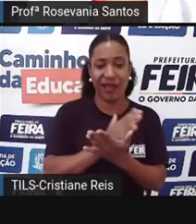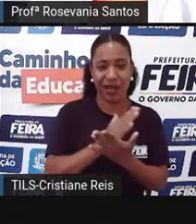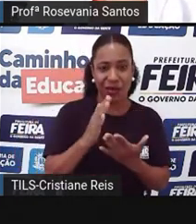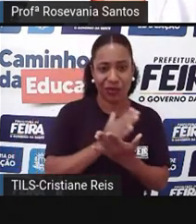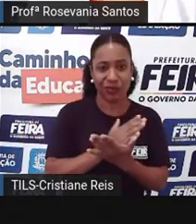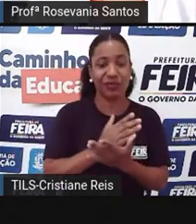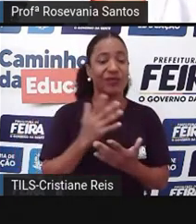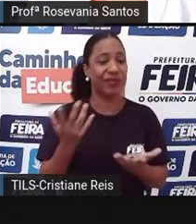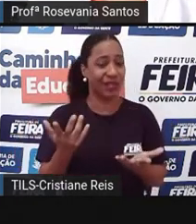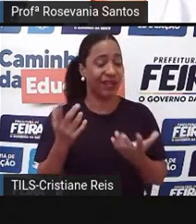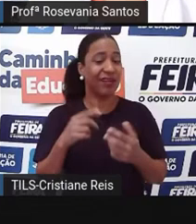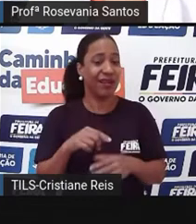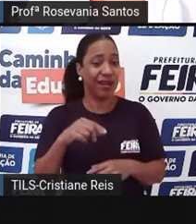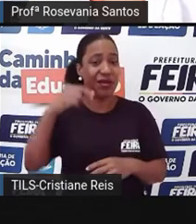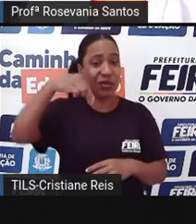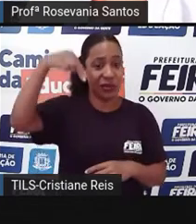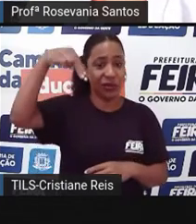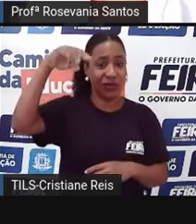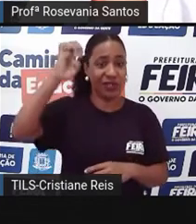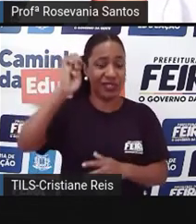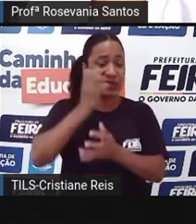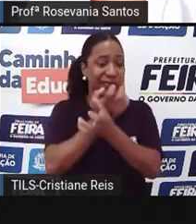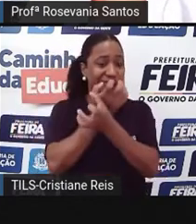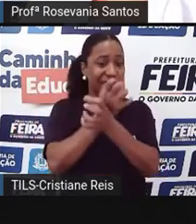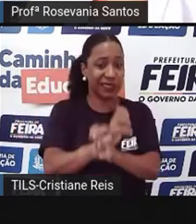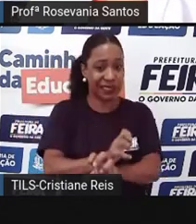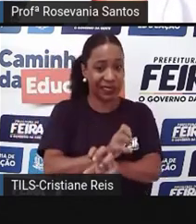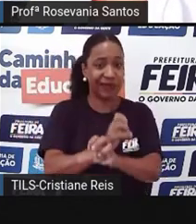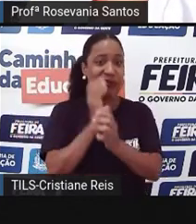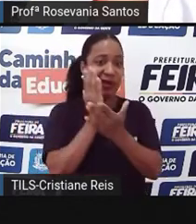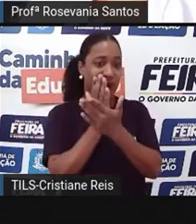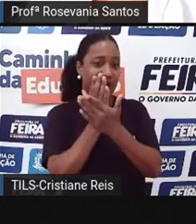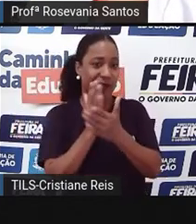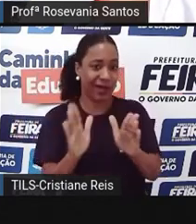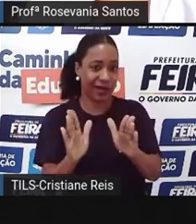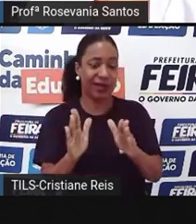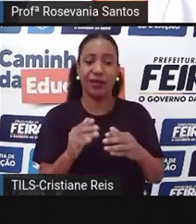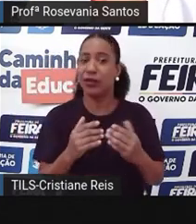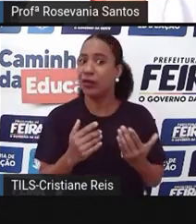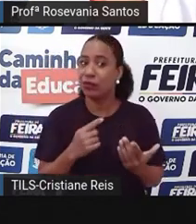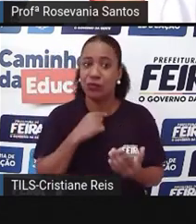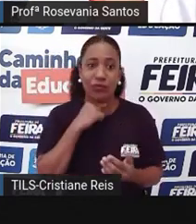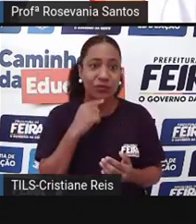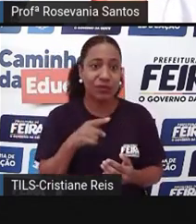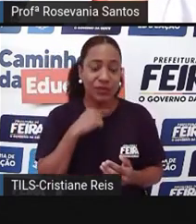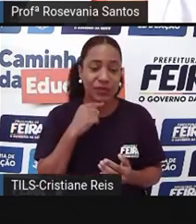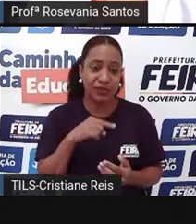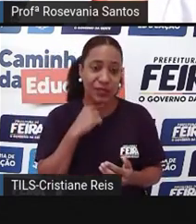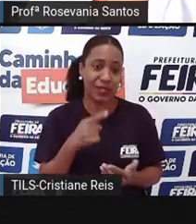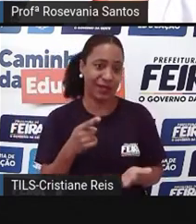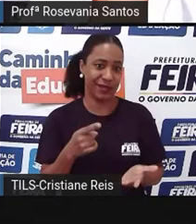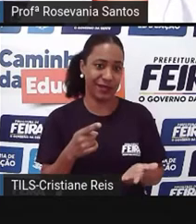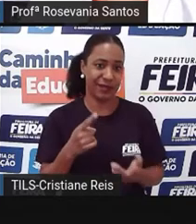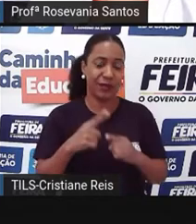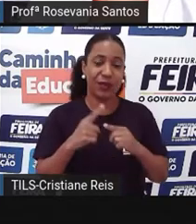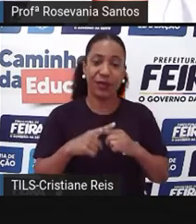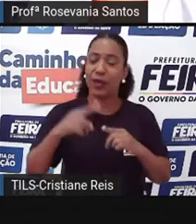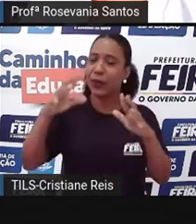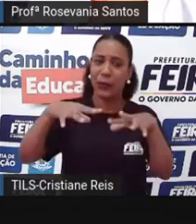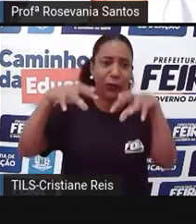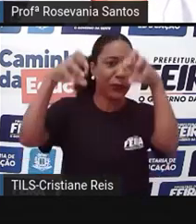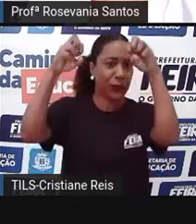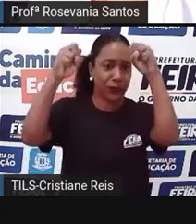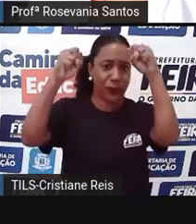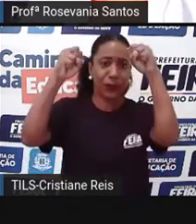com a seca do nordeste. Não tem como acabar com a seca do nordeste, a não ser que você destrua, né, essa área do clima do semiárido aí. Mas, na realidade,